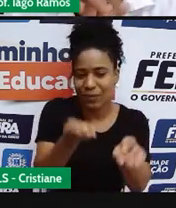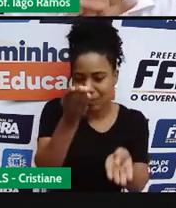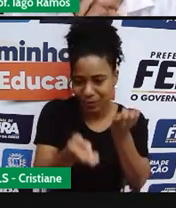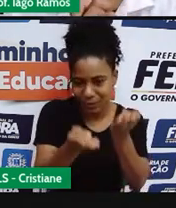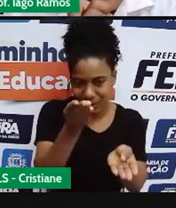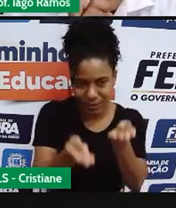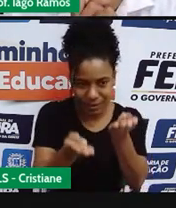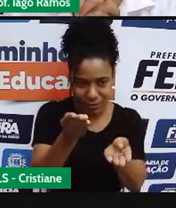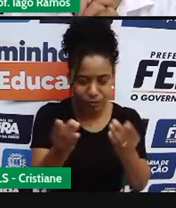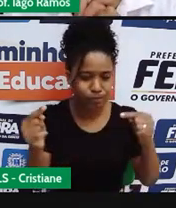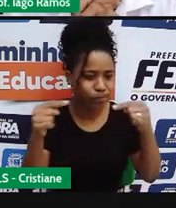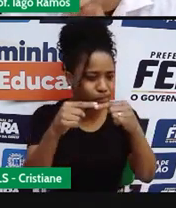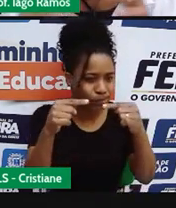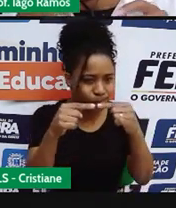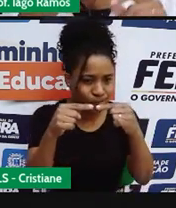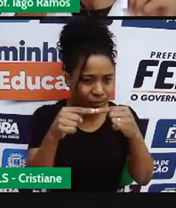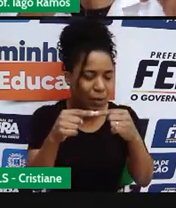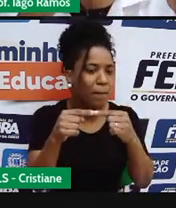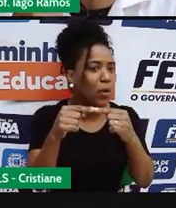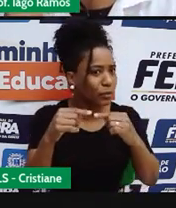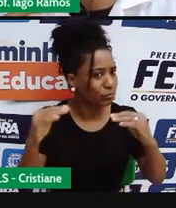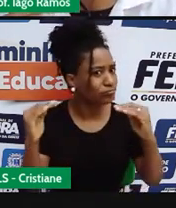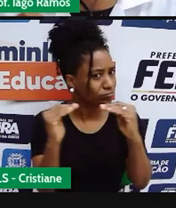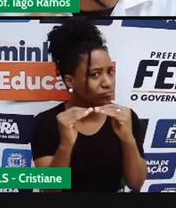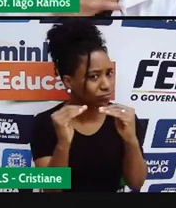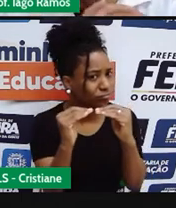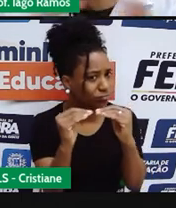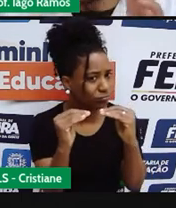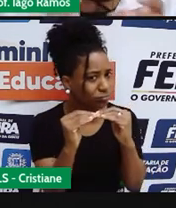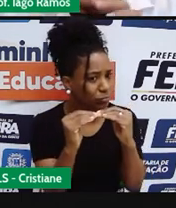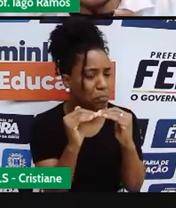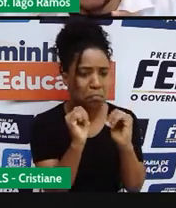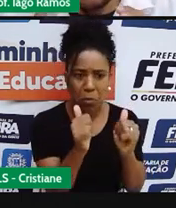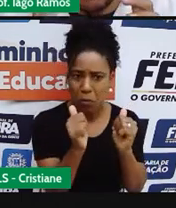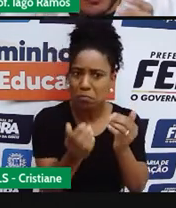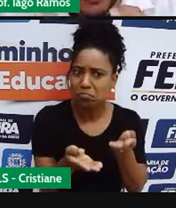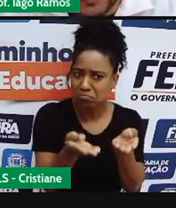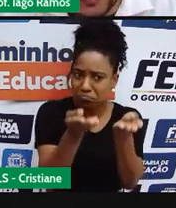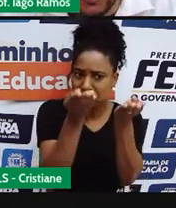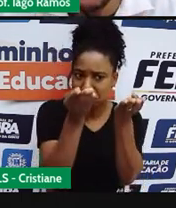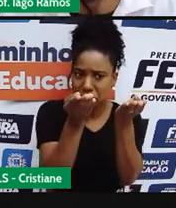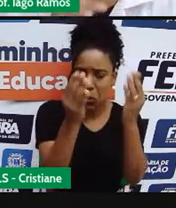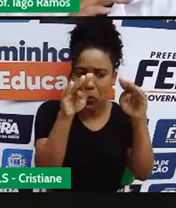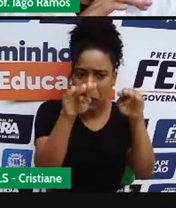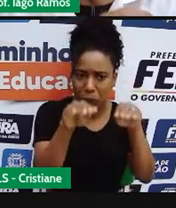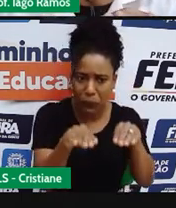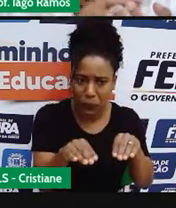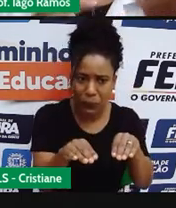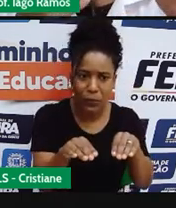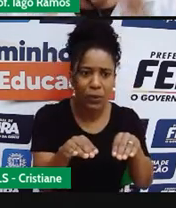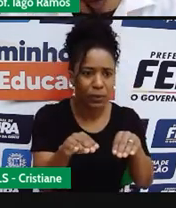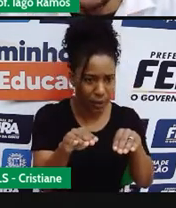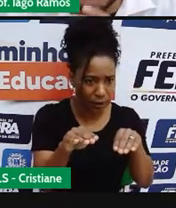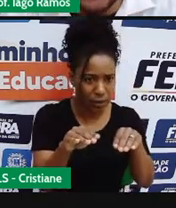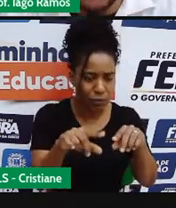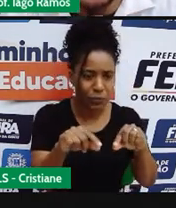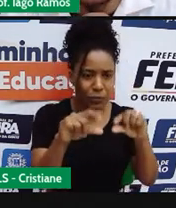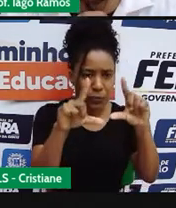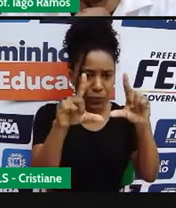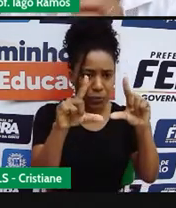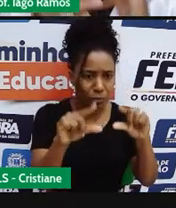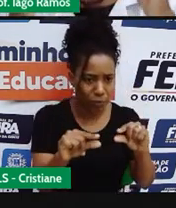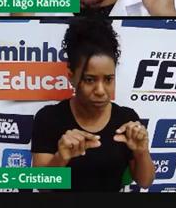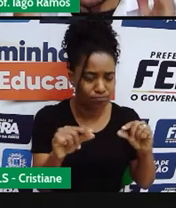comunicação, existe uma relação, pode ter grandezas que não tenham essa relação, ou que não tenham essa